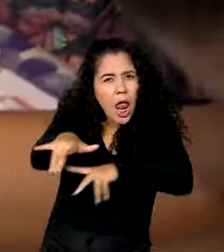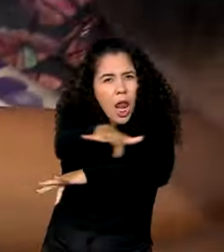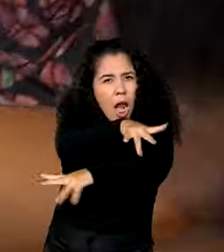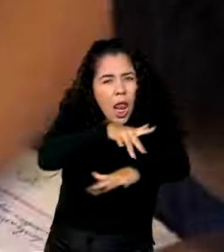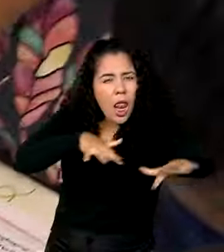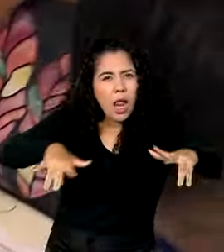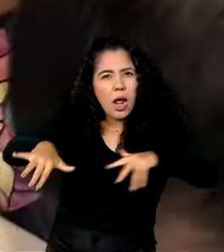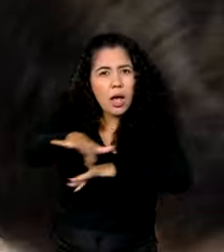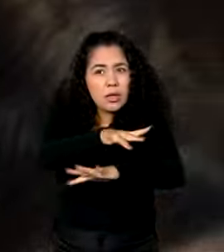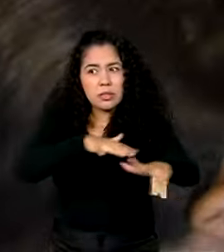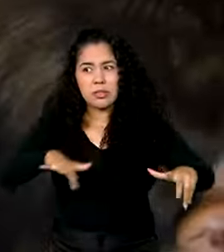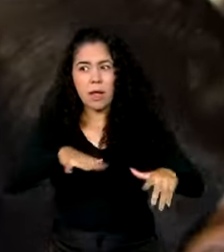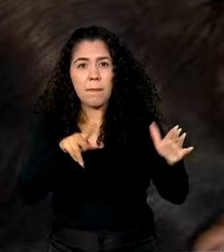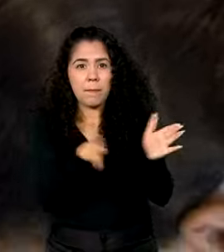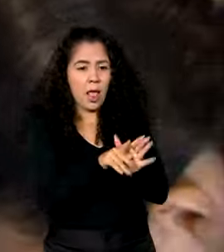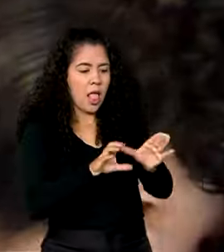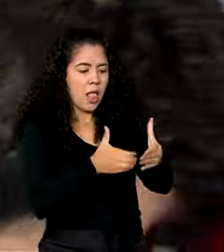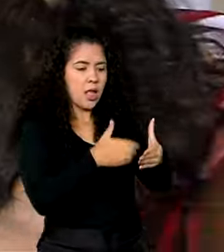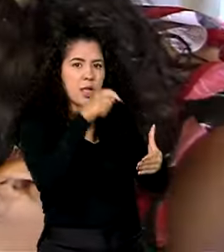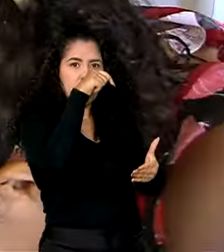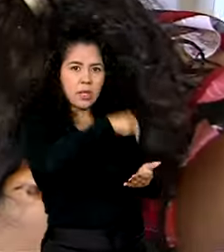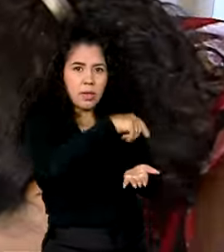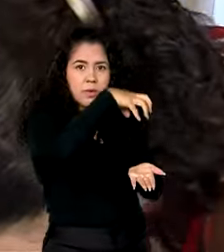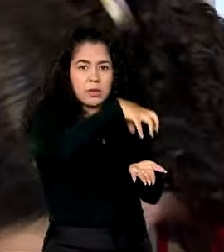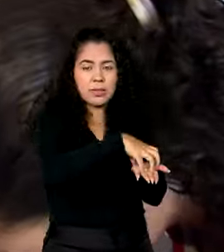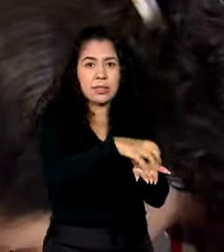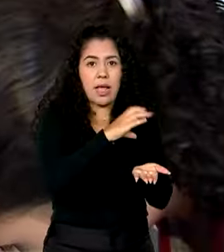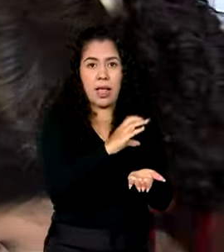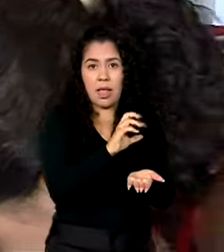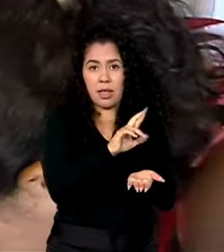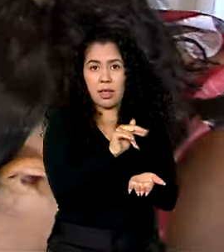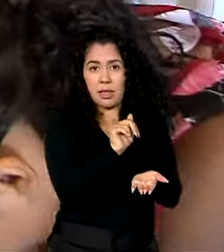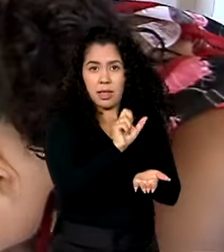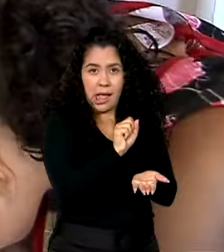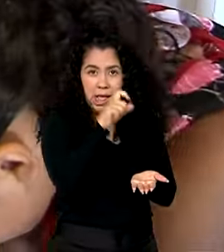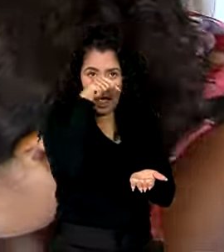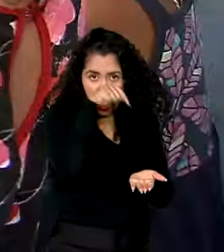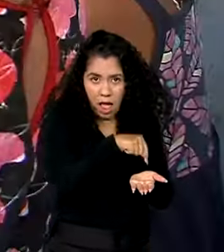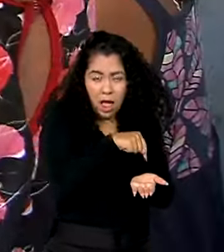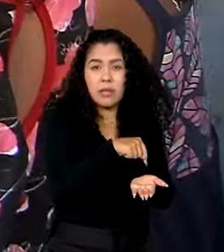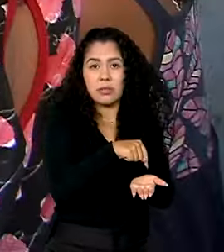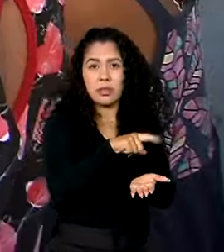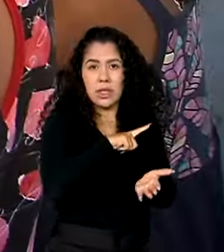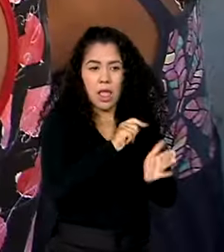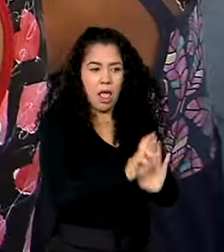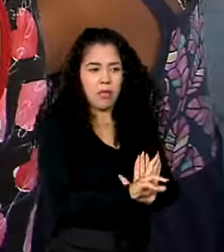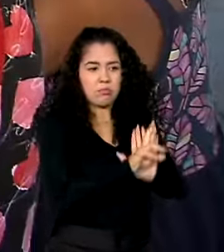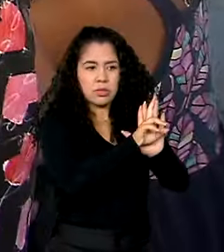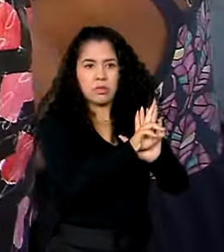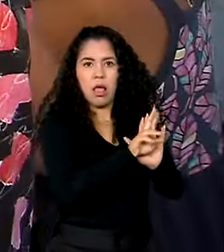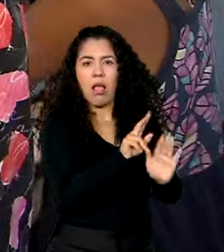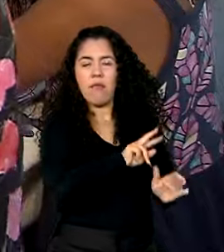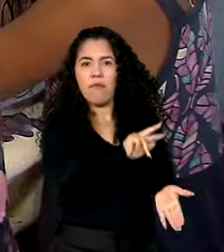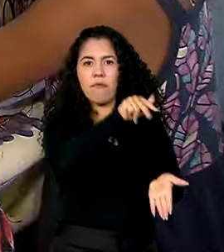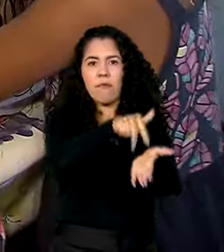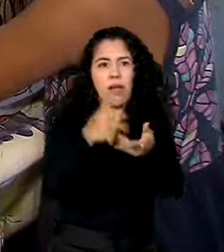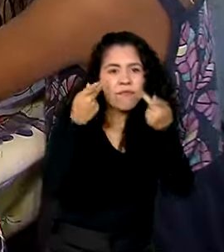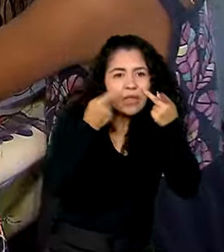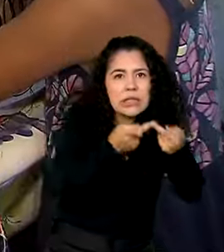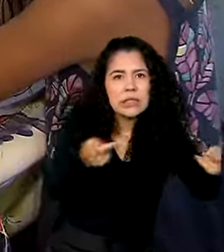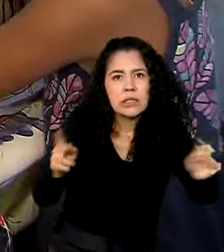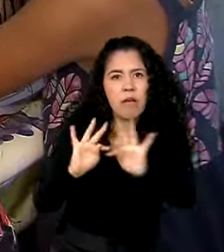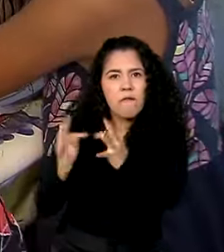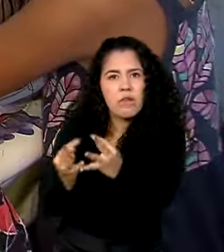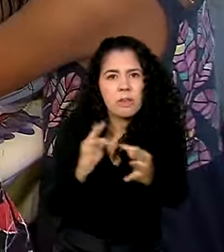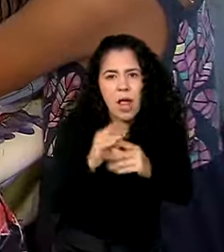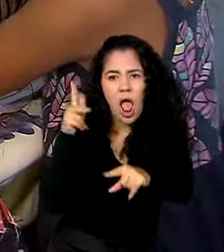de que equipes do Centro de Referência em Assistência Social, o CRAS, estão visitando famílias para